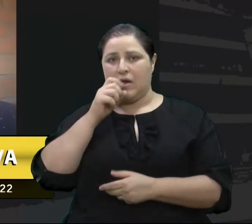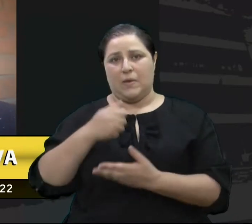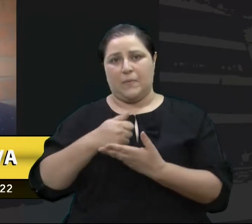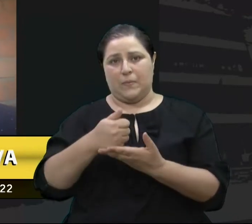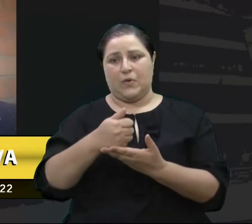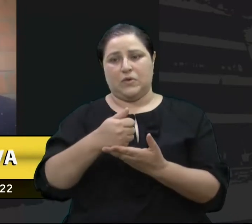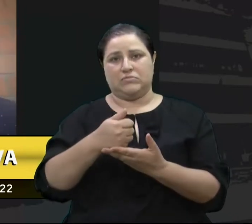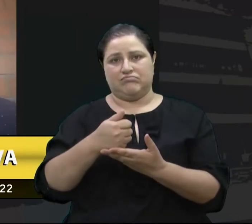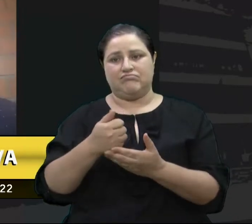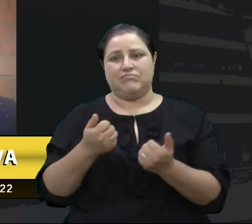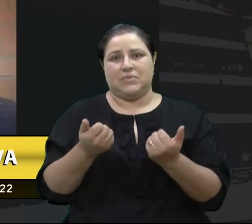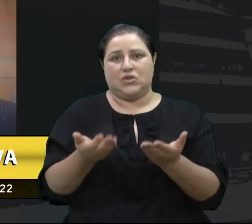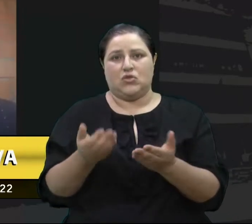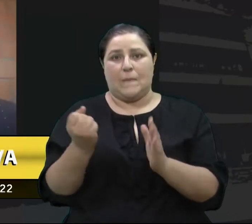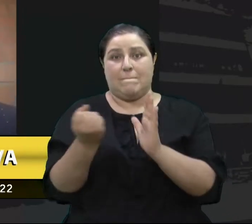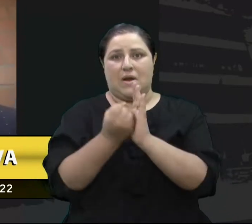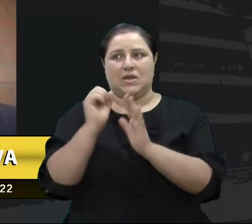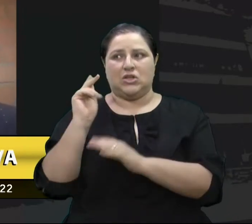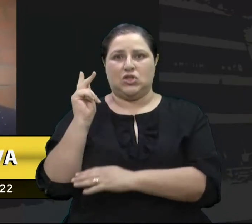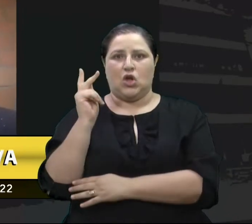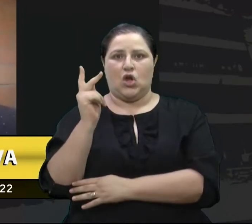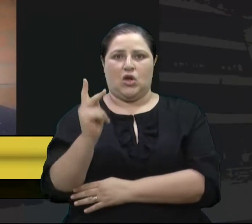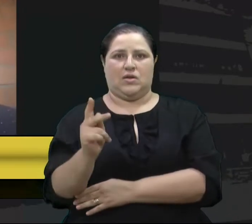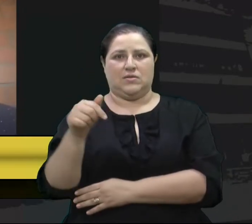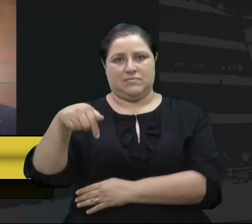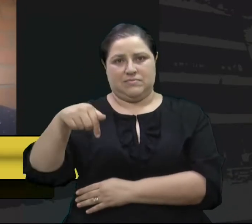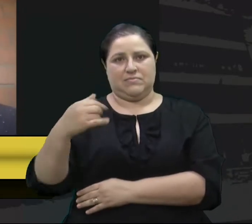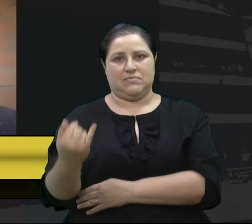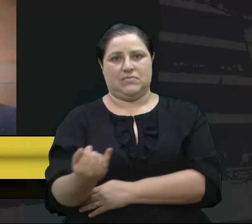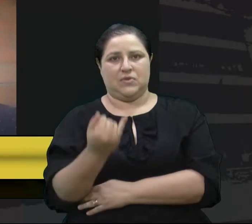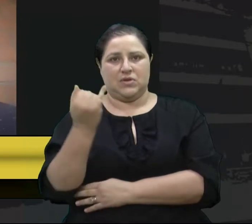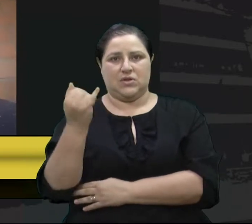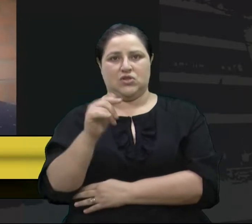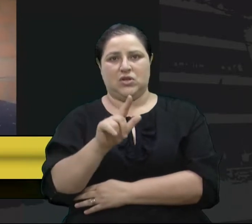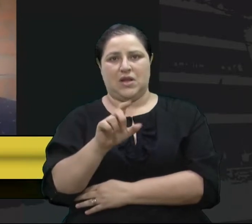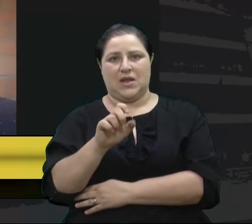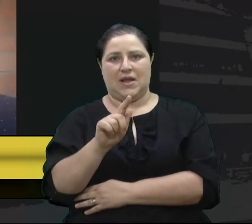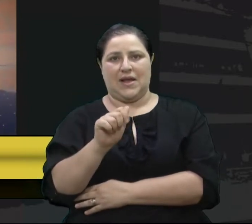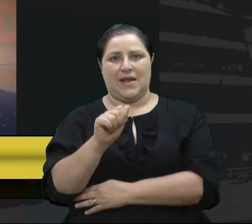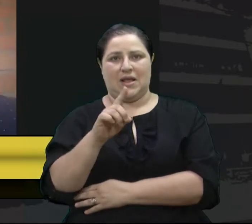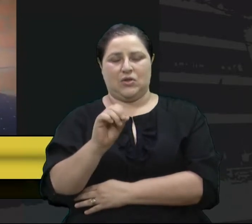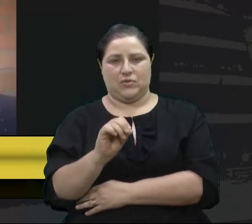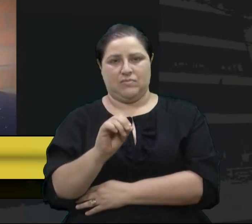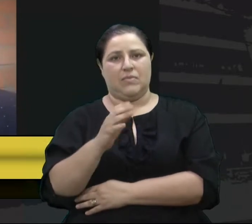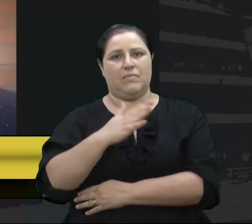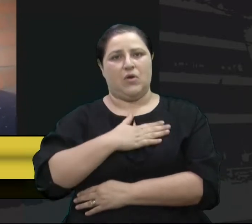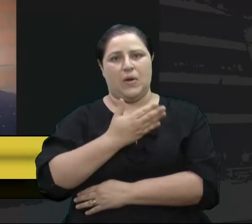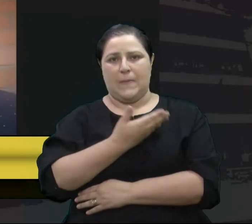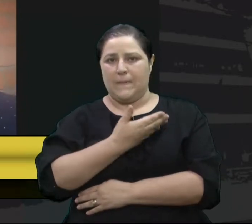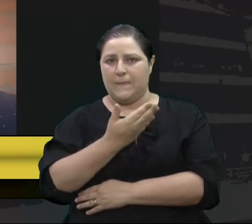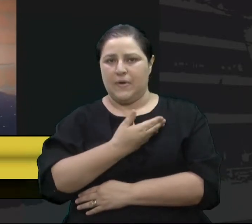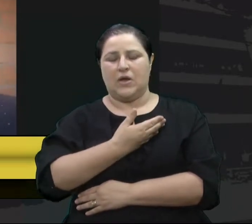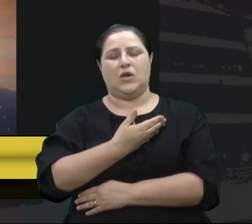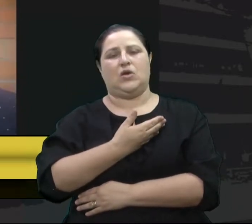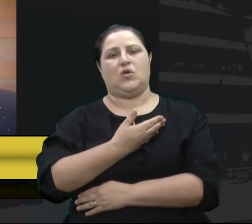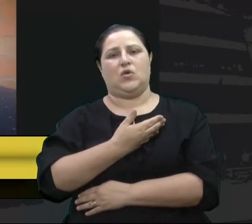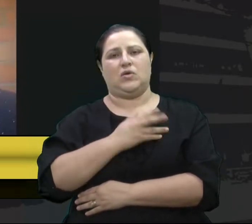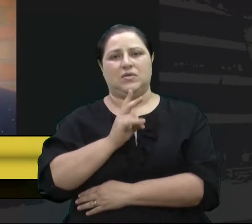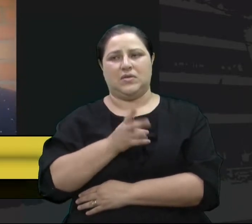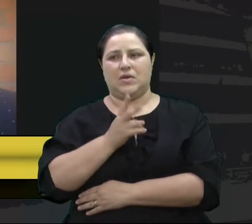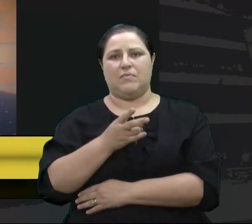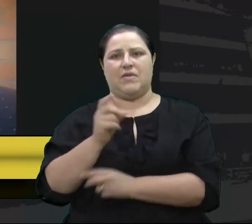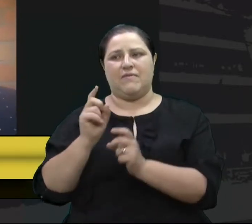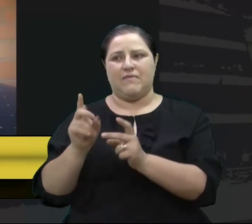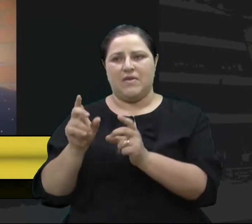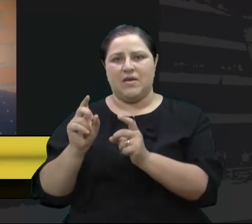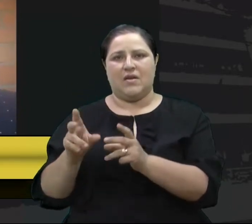Deixou um legado muito importante. Ele era meu amigo, vendia balcão, me